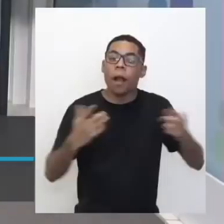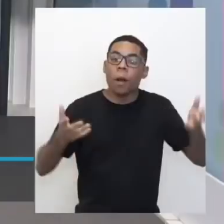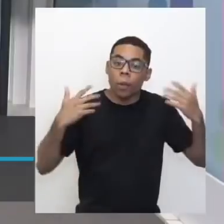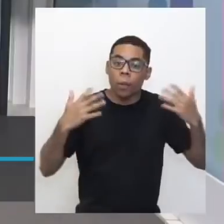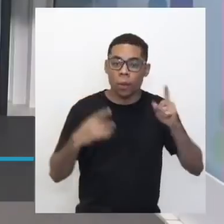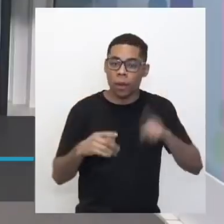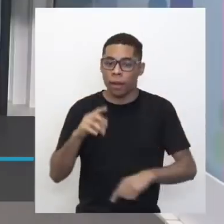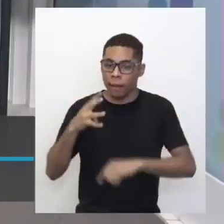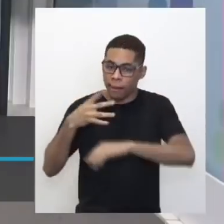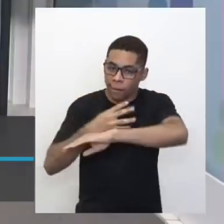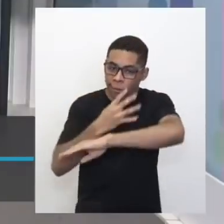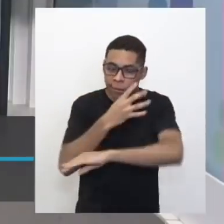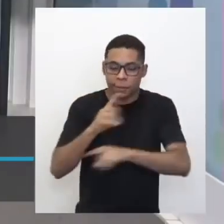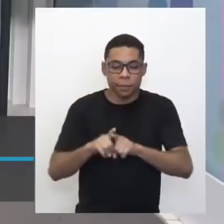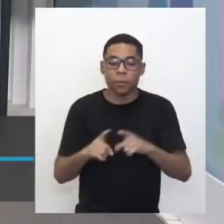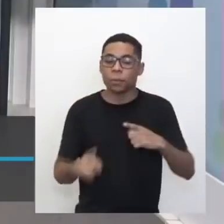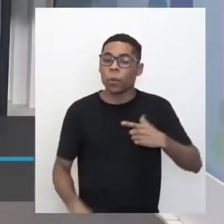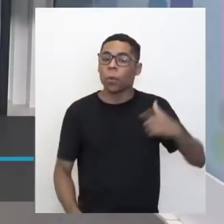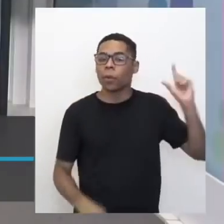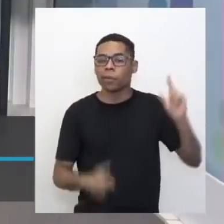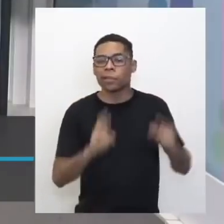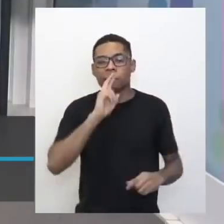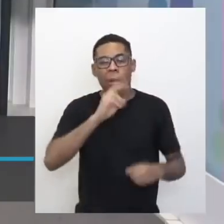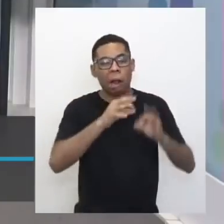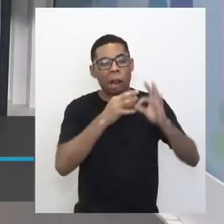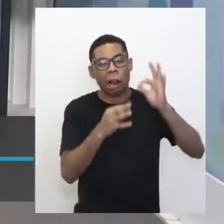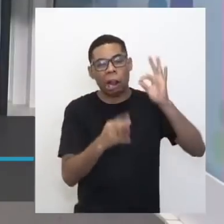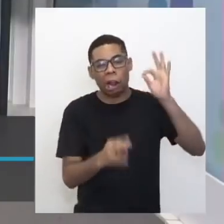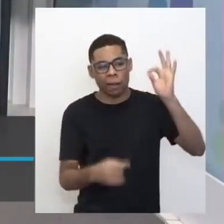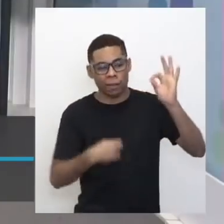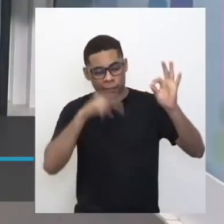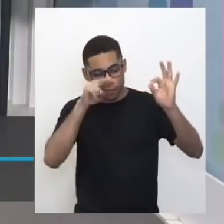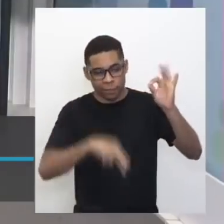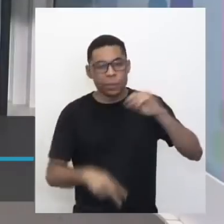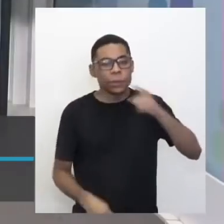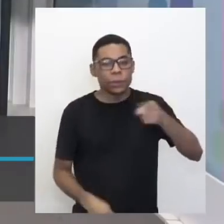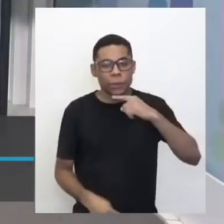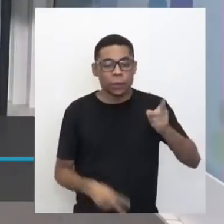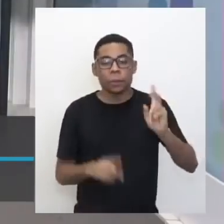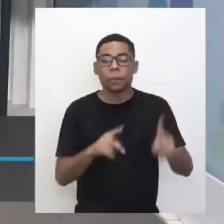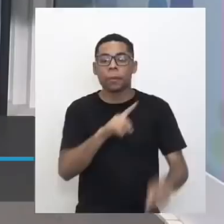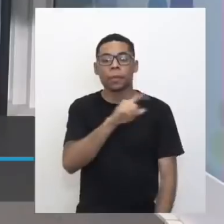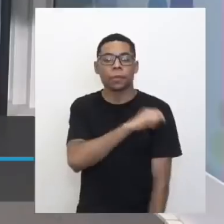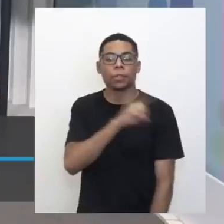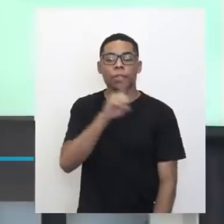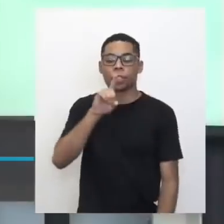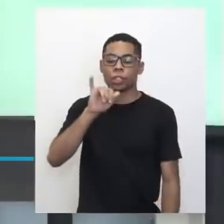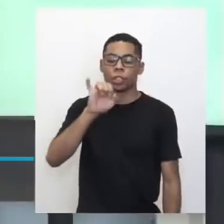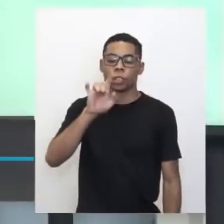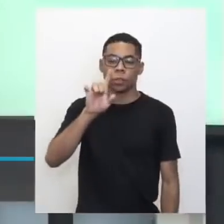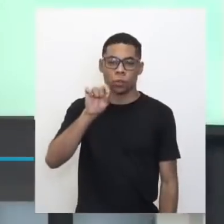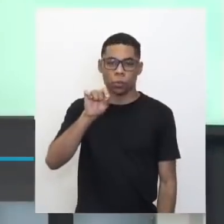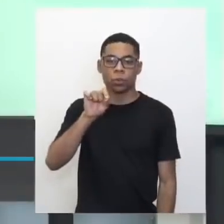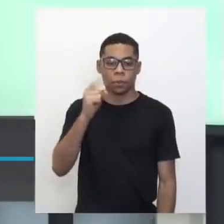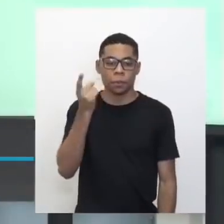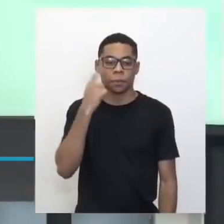professora Débora. Ele tinha colocado uma outra resposta grandona lá, mas não deu tempo de ler. Quem que é? Miguel? Diego. Olha, Diego. Diego, então vai para ti aí, para toda a rede agora,